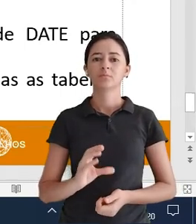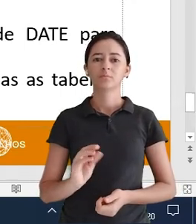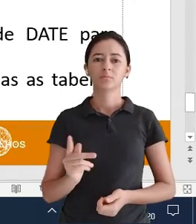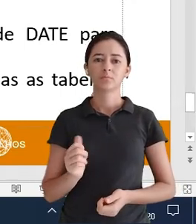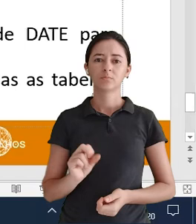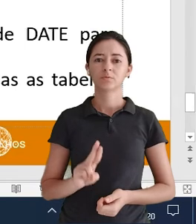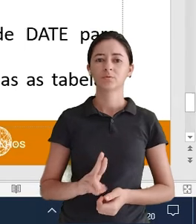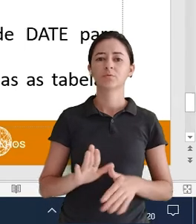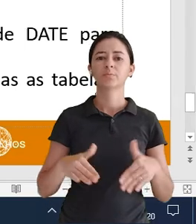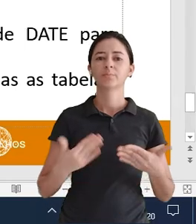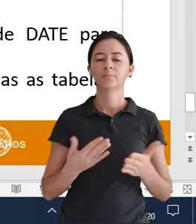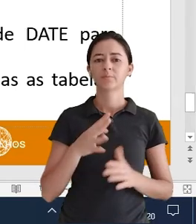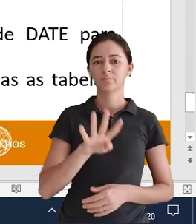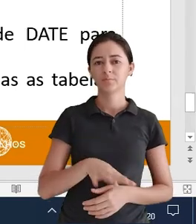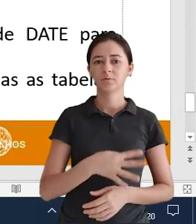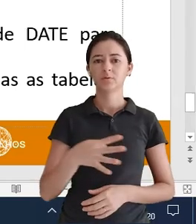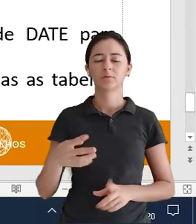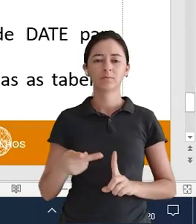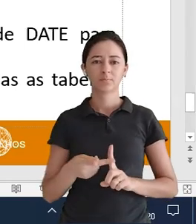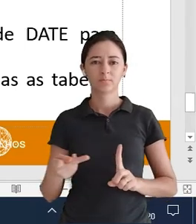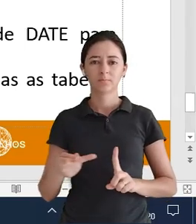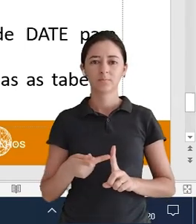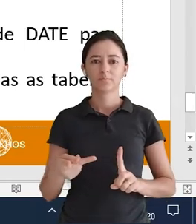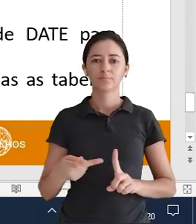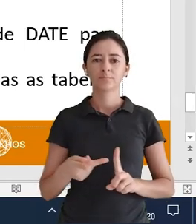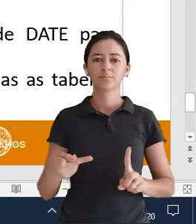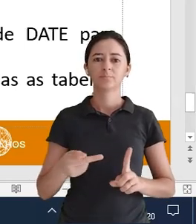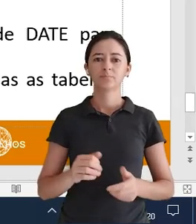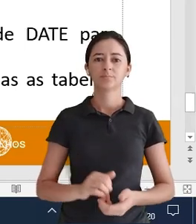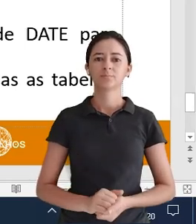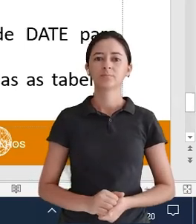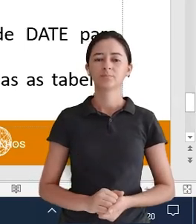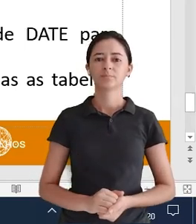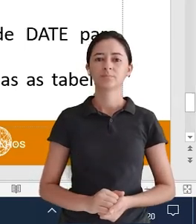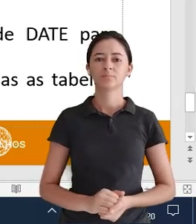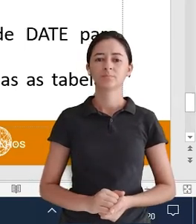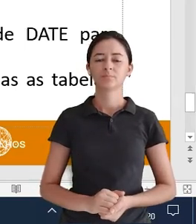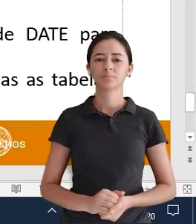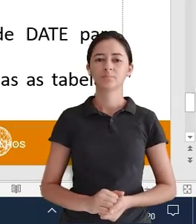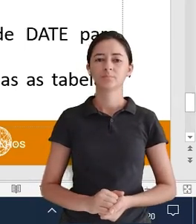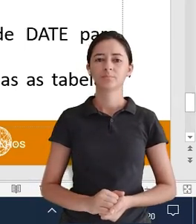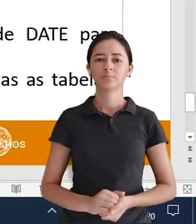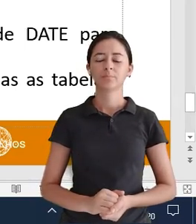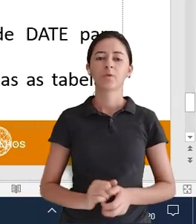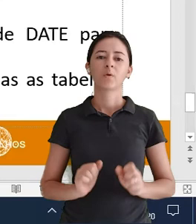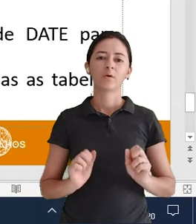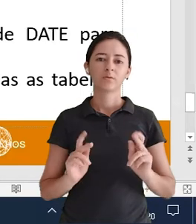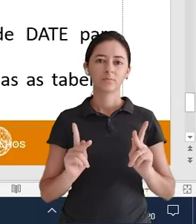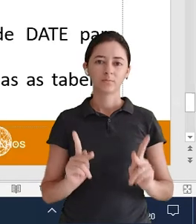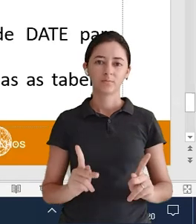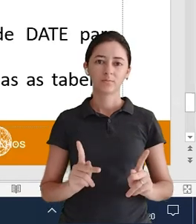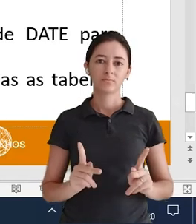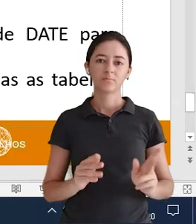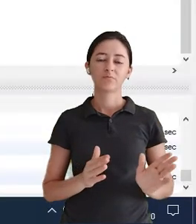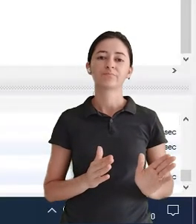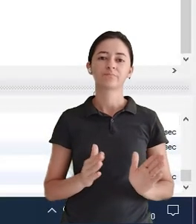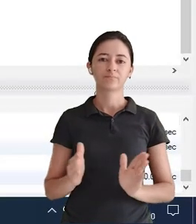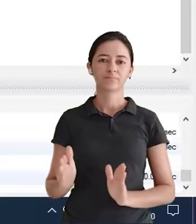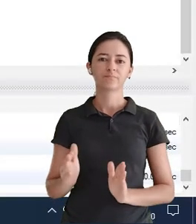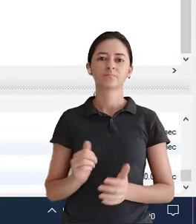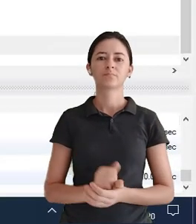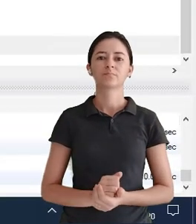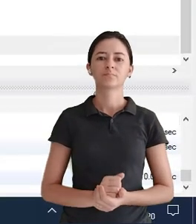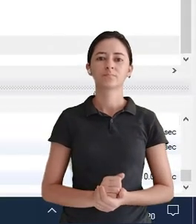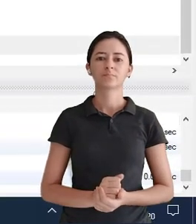Tabela Cliente Né? Tem cliente Esqueci disso aqui Belezinha